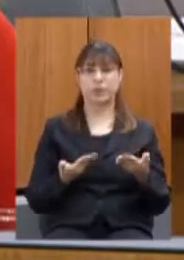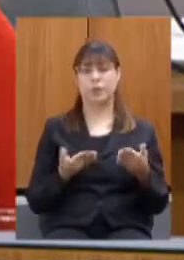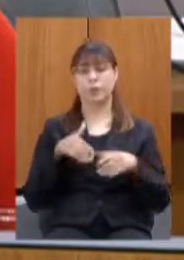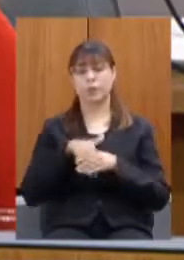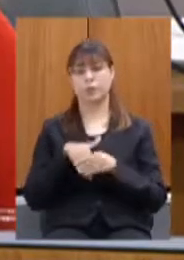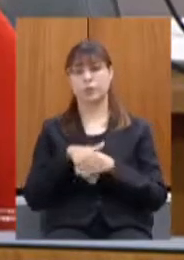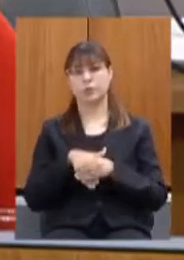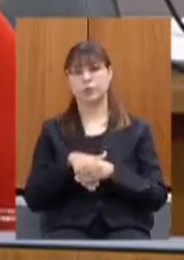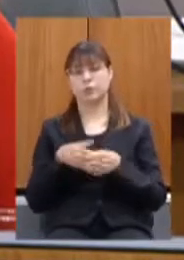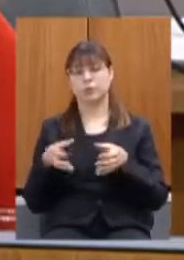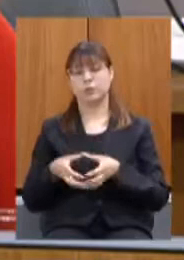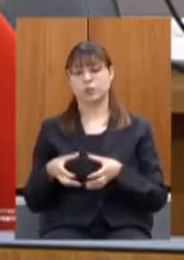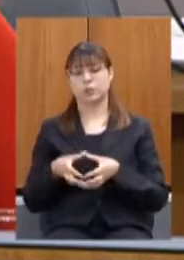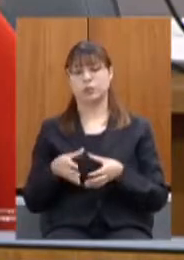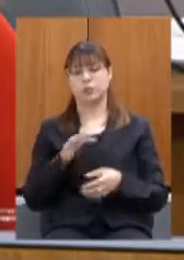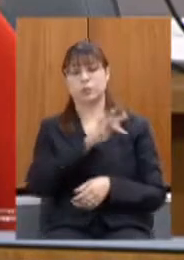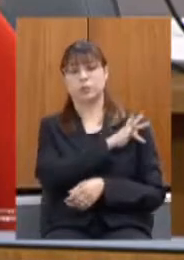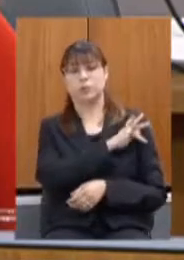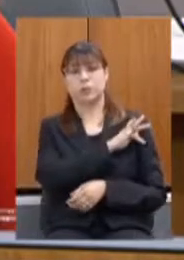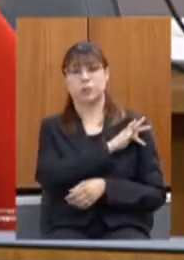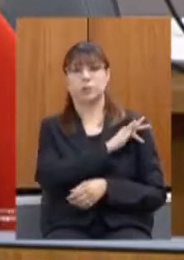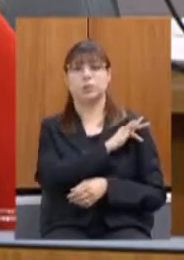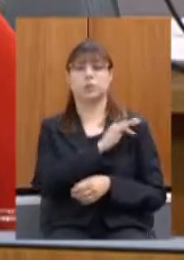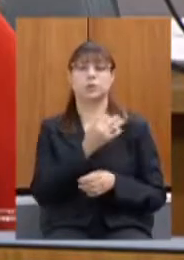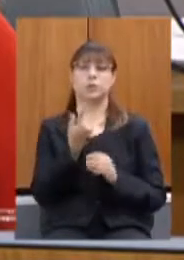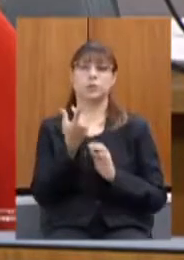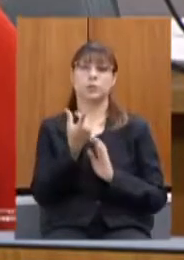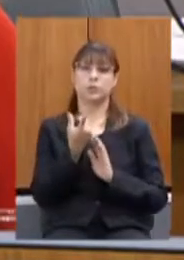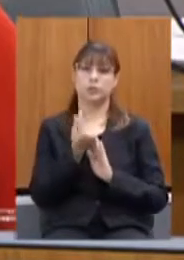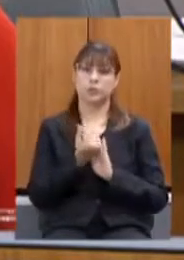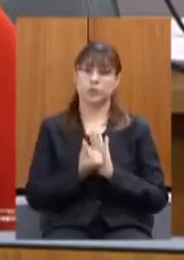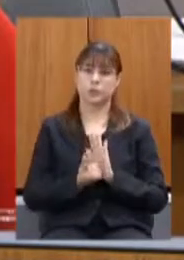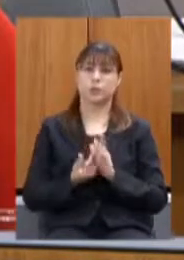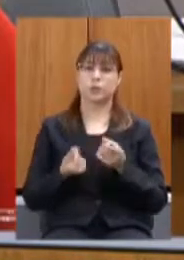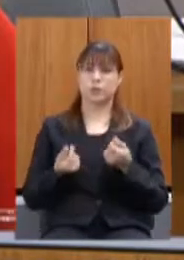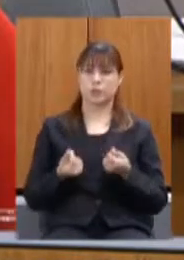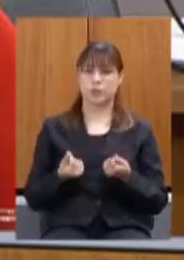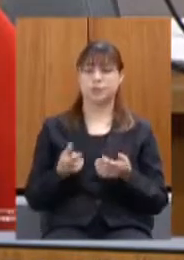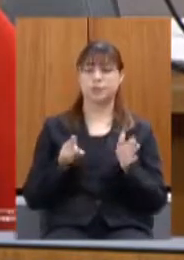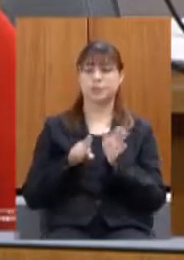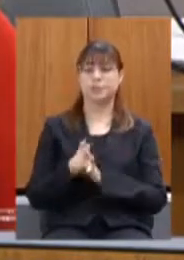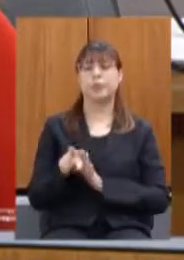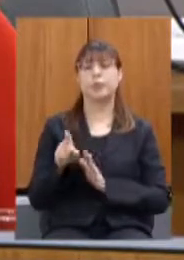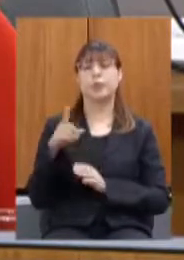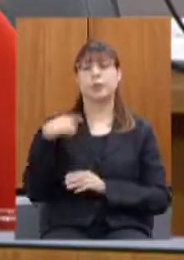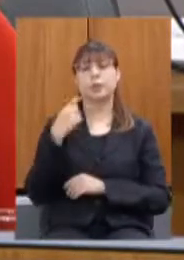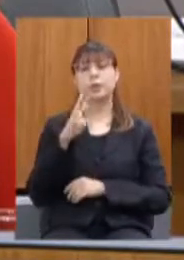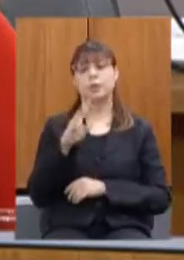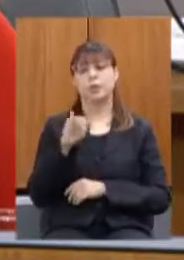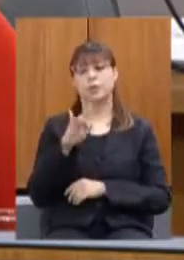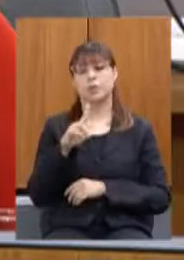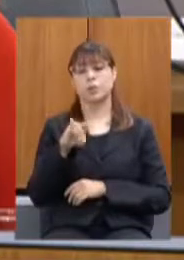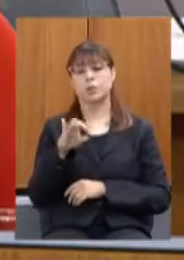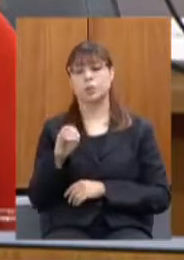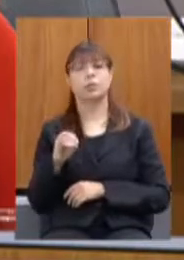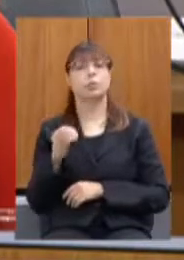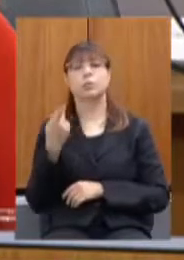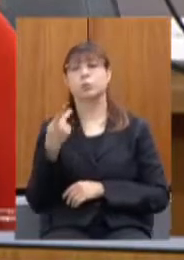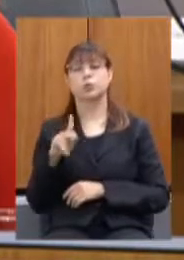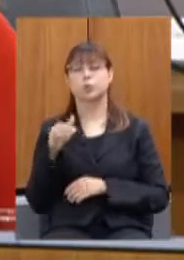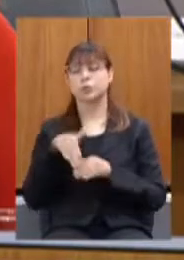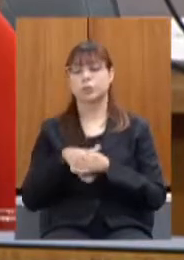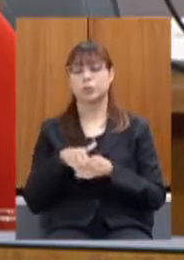votação pela comissão de fiscalização financeira e orçamentária questiono deputado Virgílio Guimarães como vota em relação aos